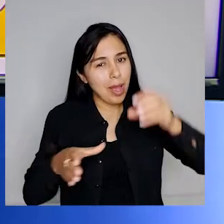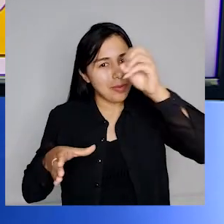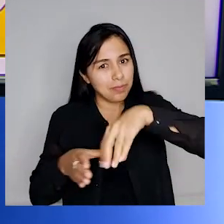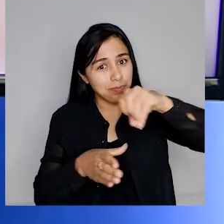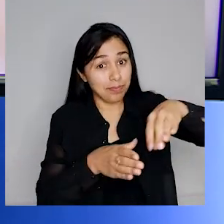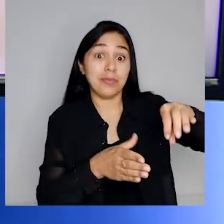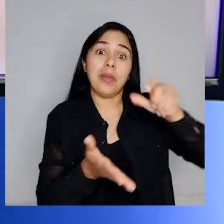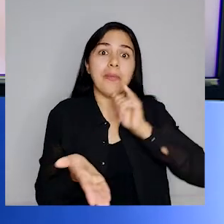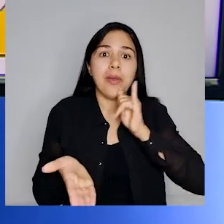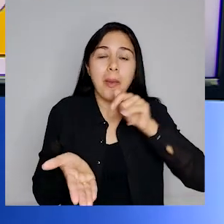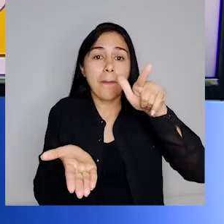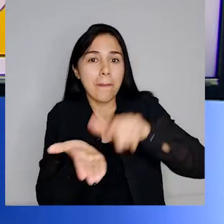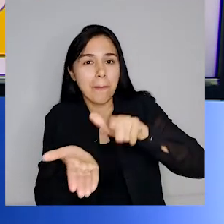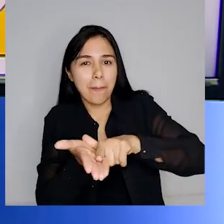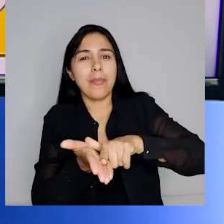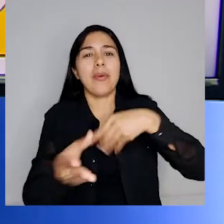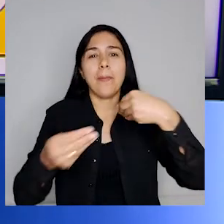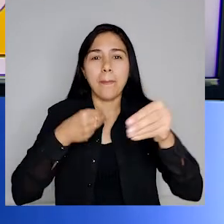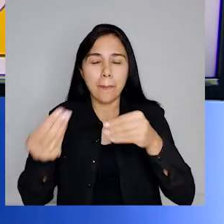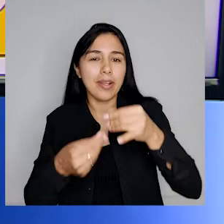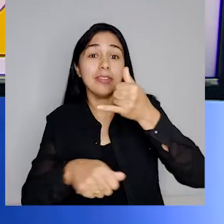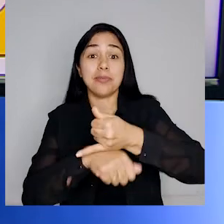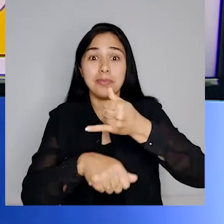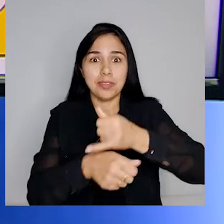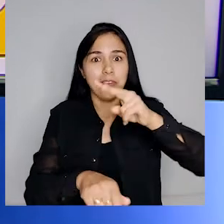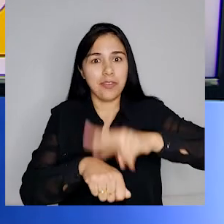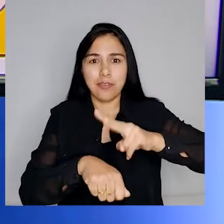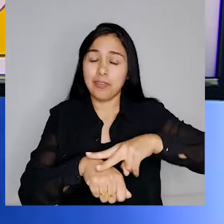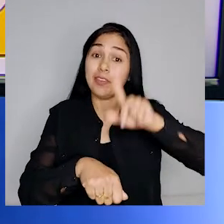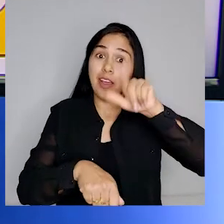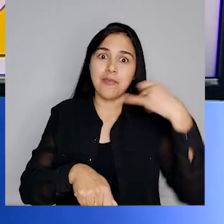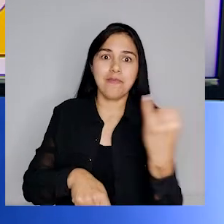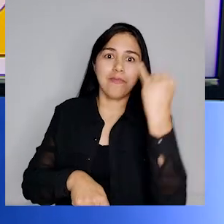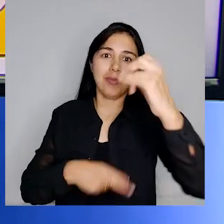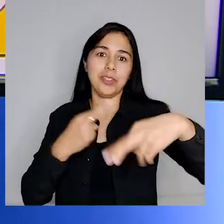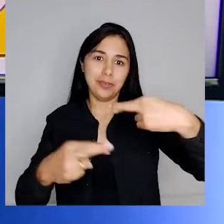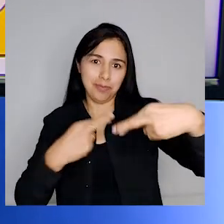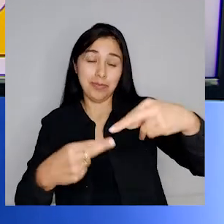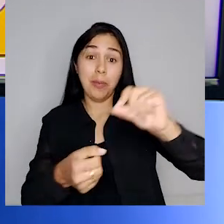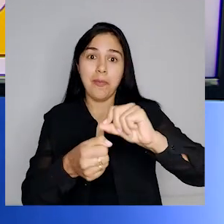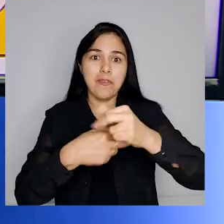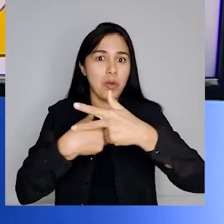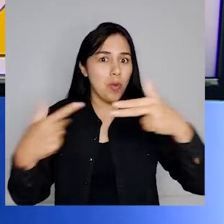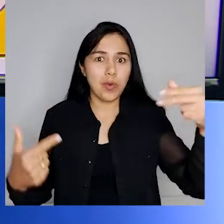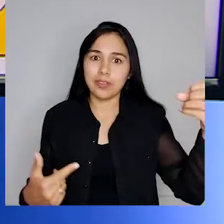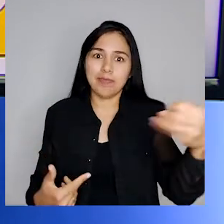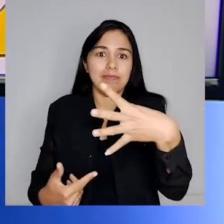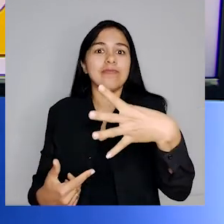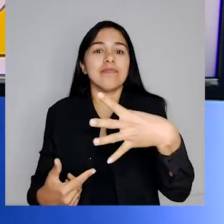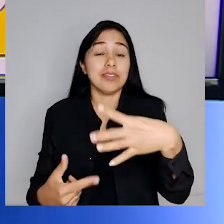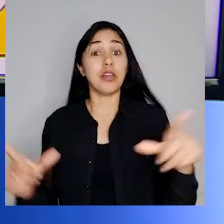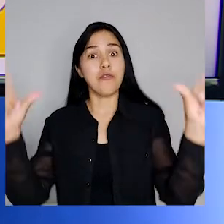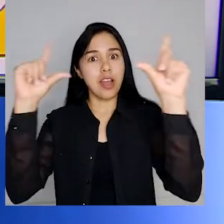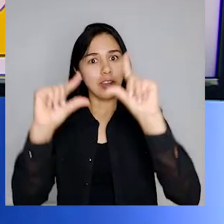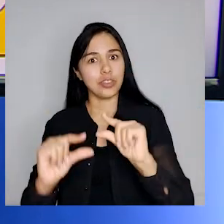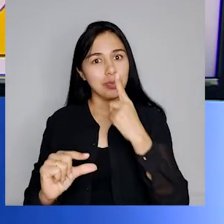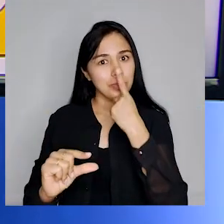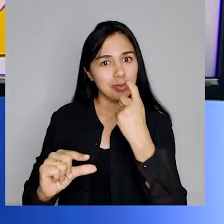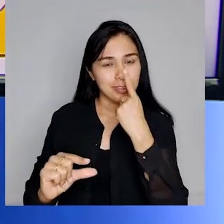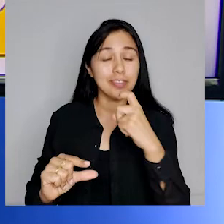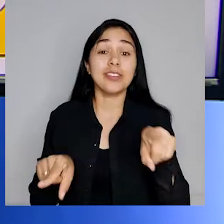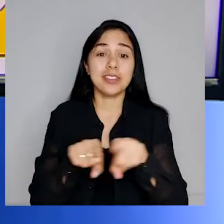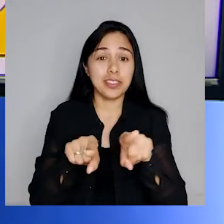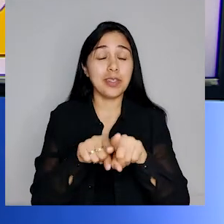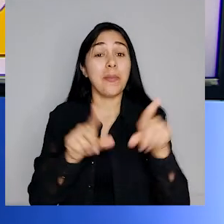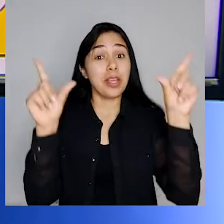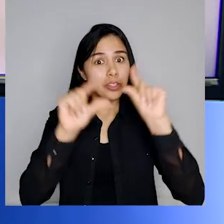plástico, metal e vidro para a cadeia produtiva, para que virem outros produtos, reduz tanto o lixo quanto a extração